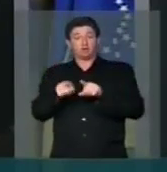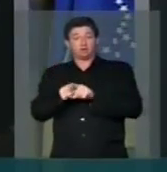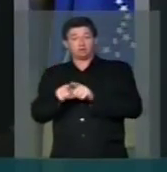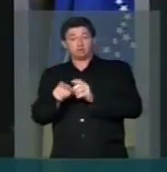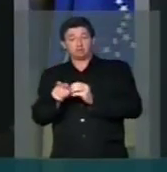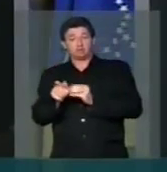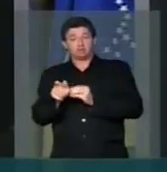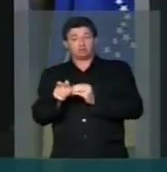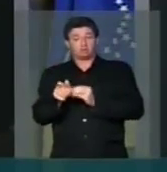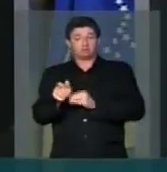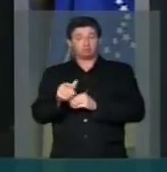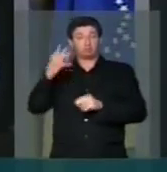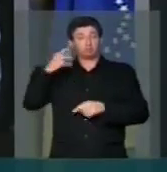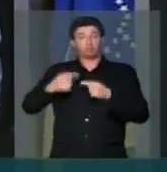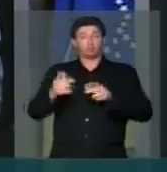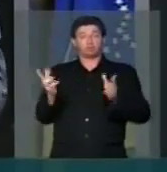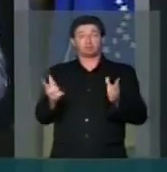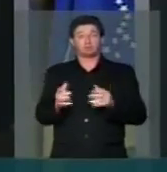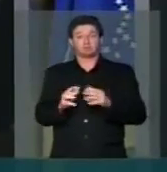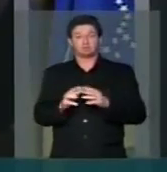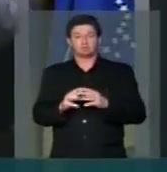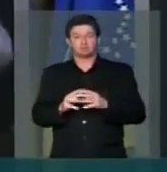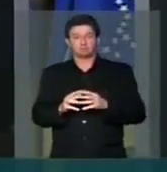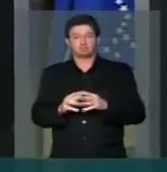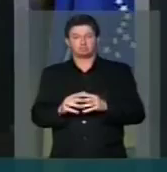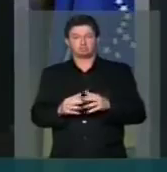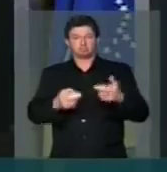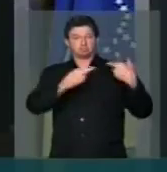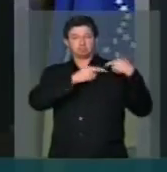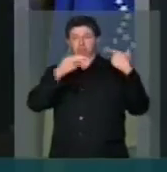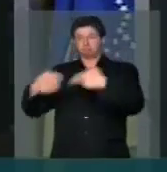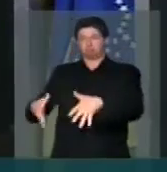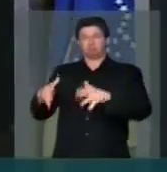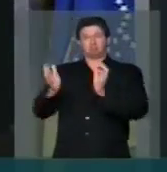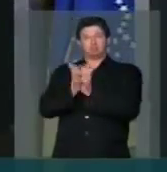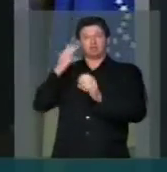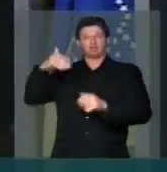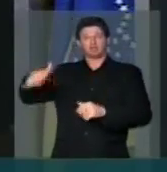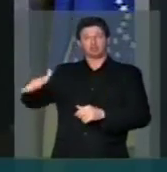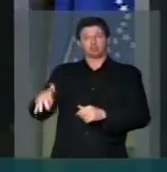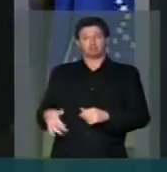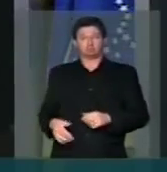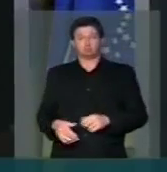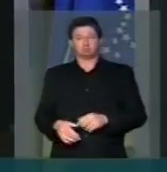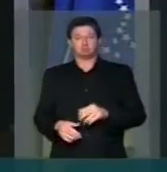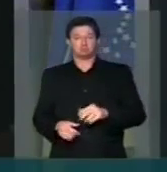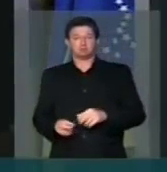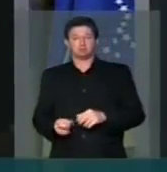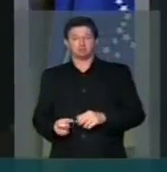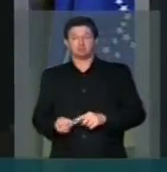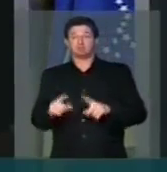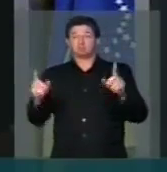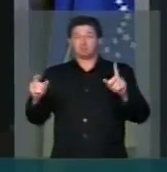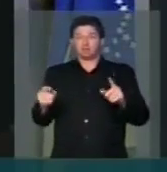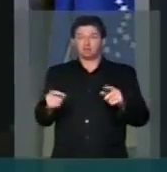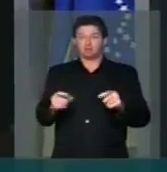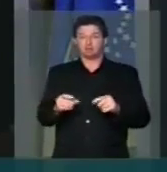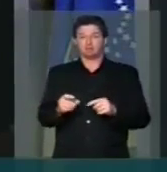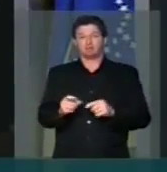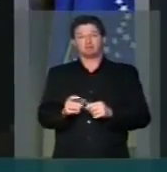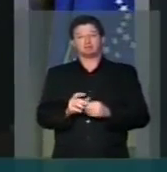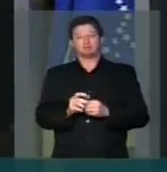de vista político. Joga nas costas do seu partido. Mais adiante, senhoras e senhores,